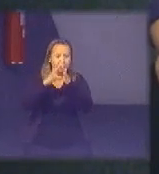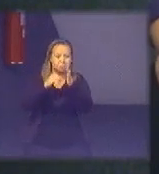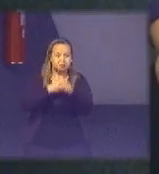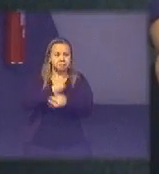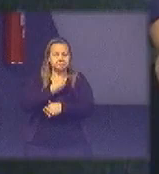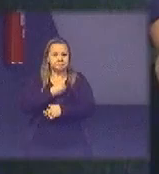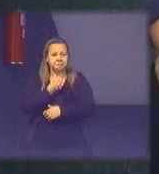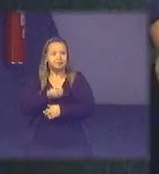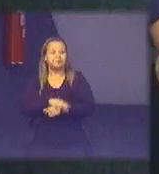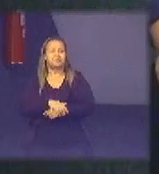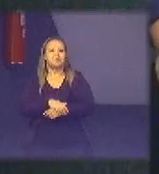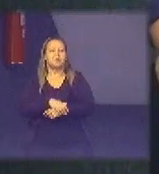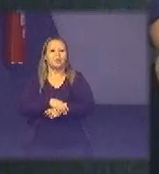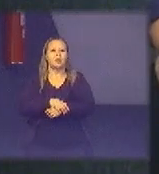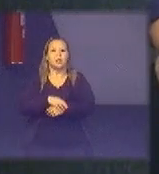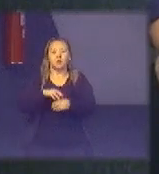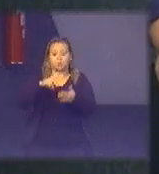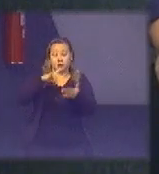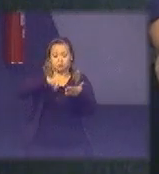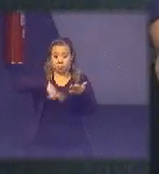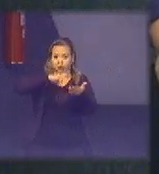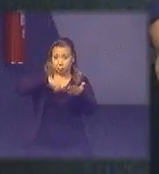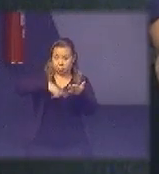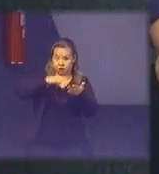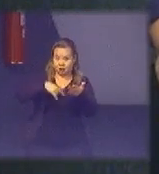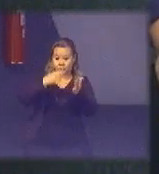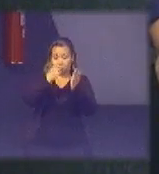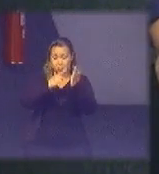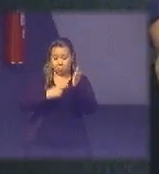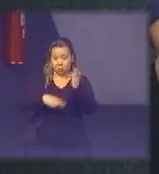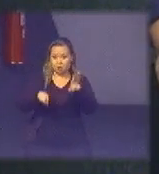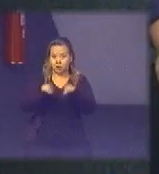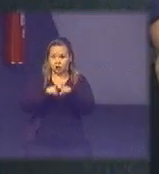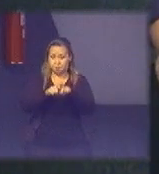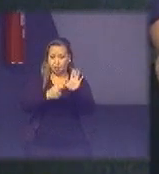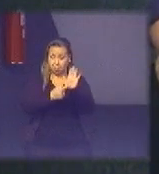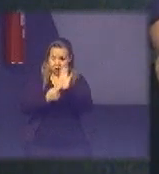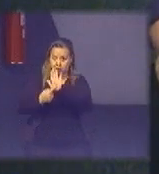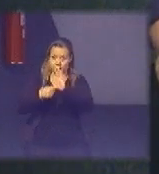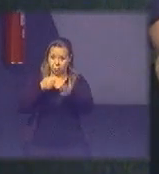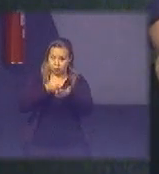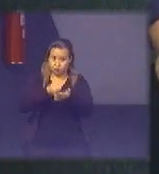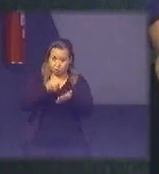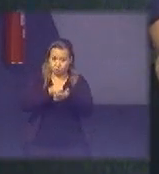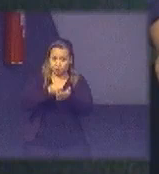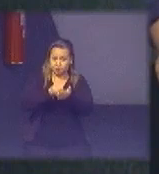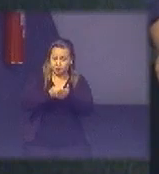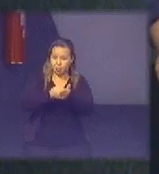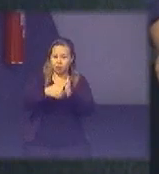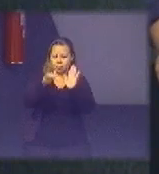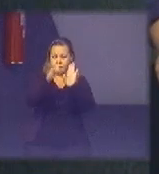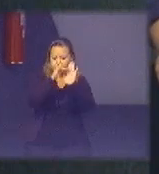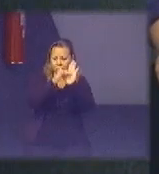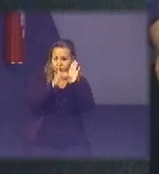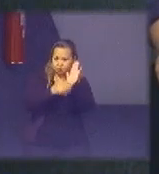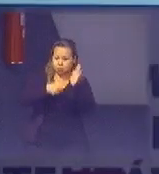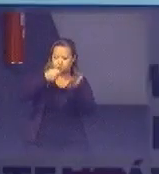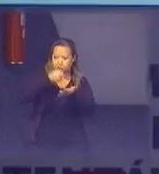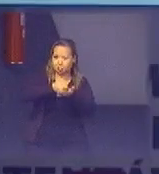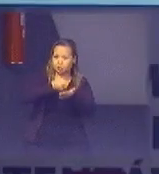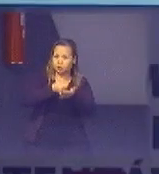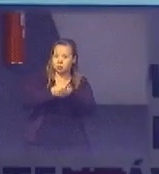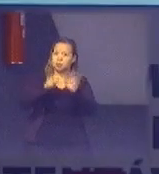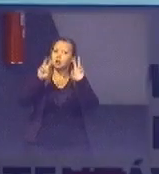para a expedição de laudos pareceres ou relatórios que demonstrem o cumprimento de requisitos e exigências impostos aos